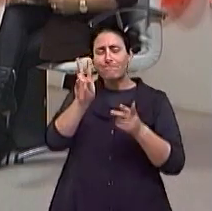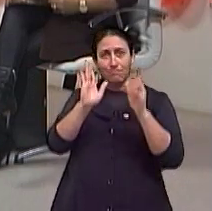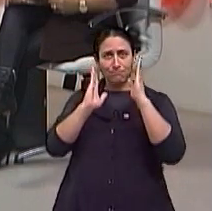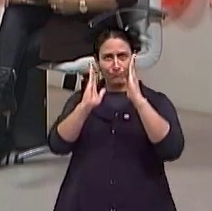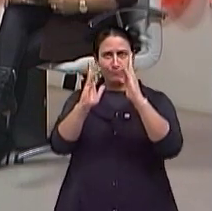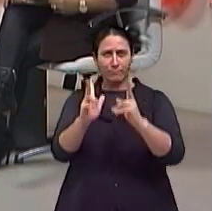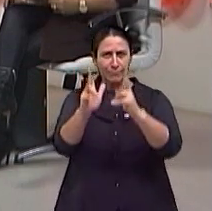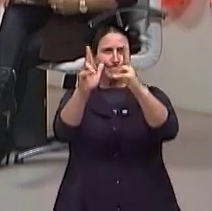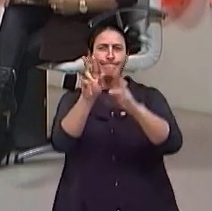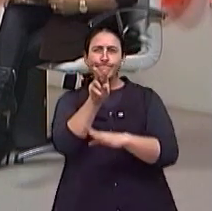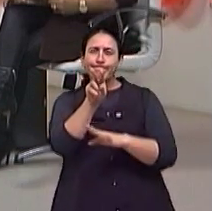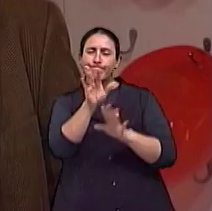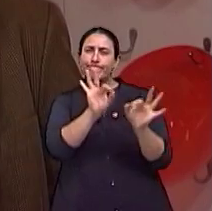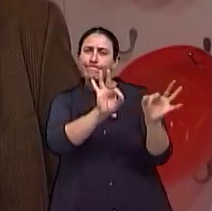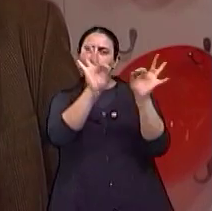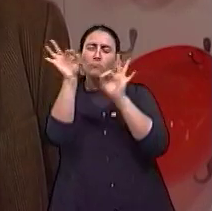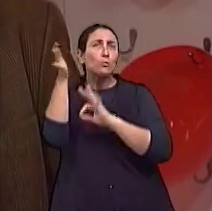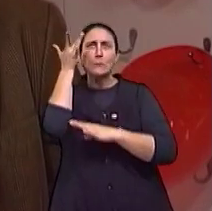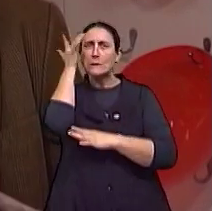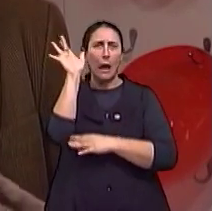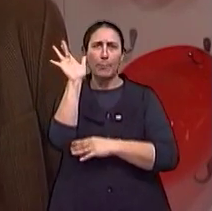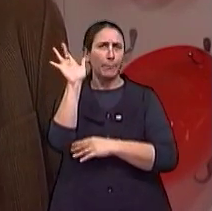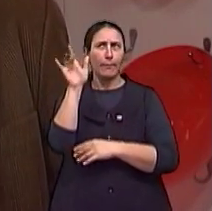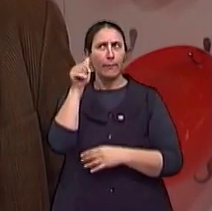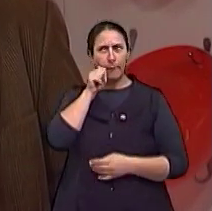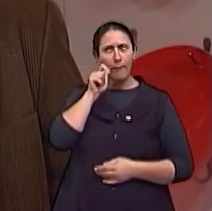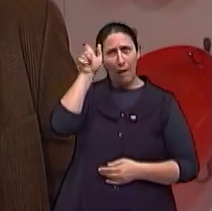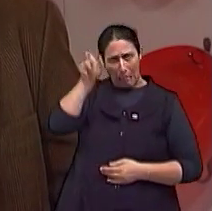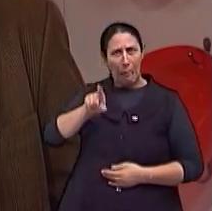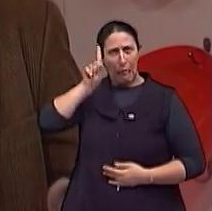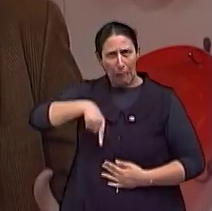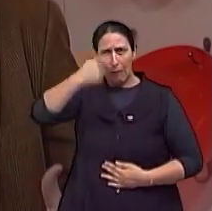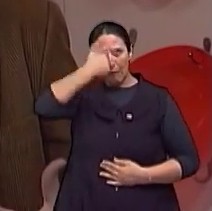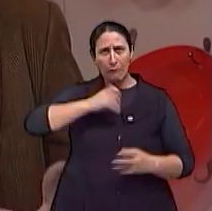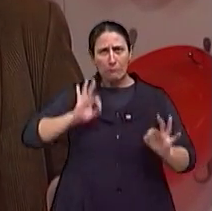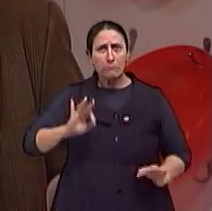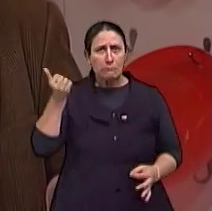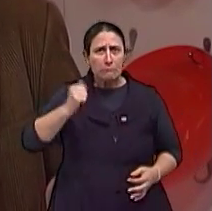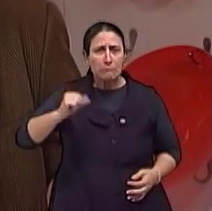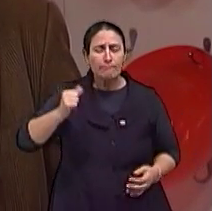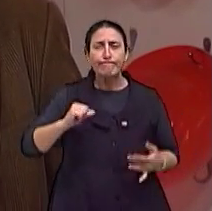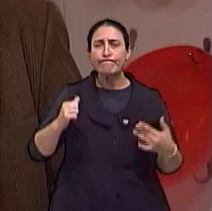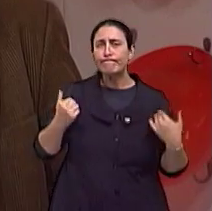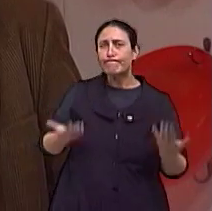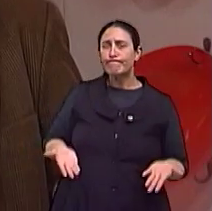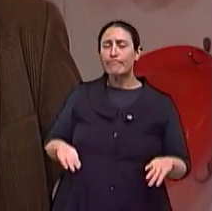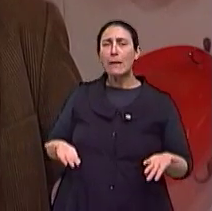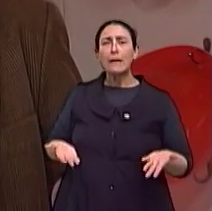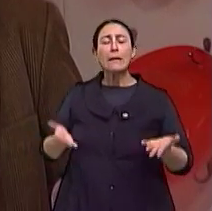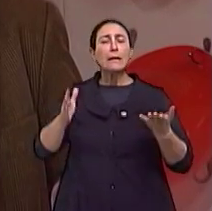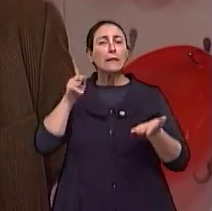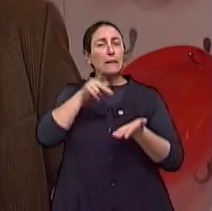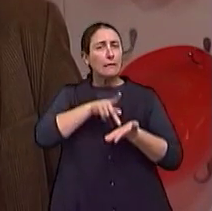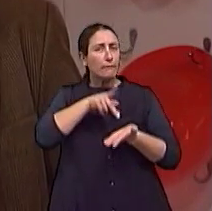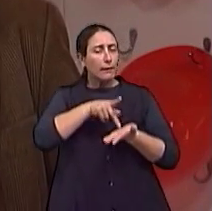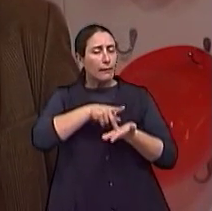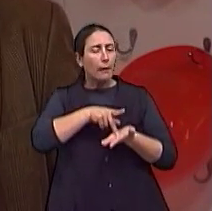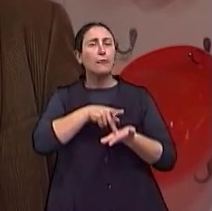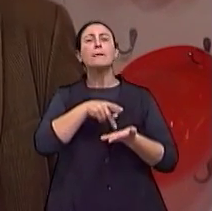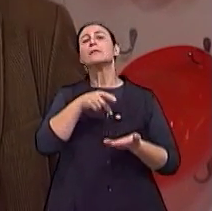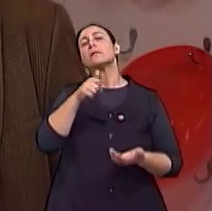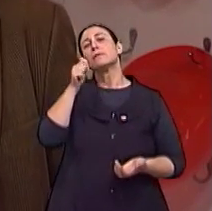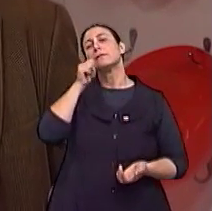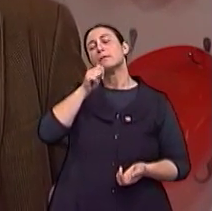curta, a gente não pode concluir que ela é homossexual. O que a gente vê ali é que ela, num